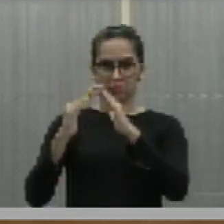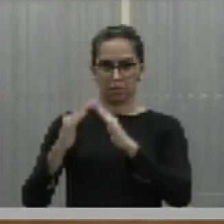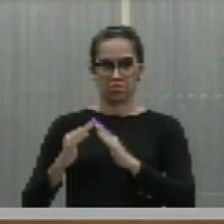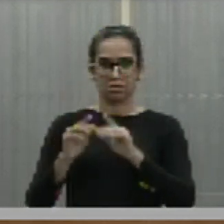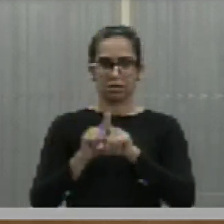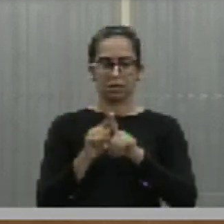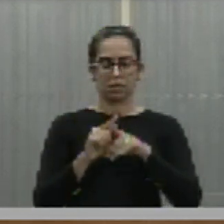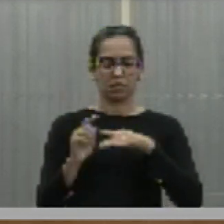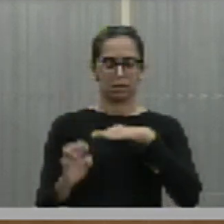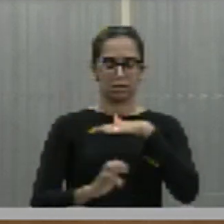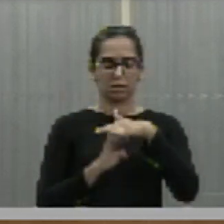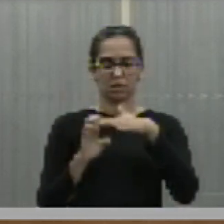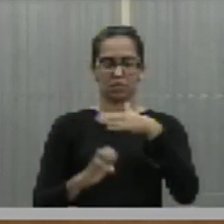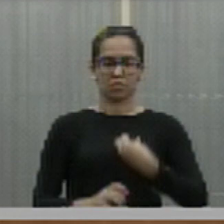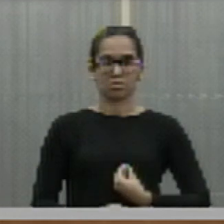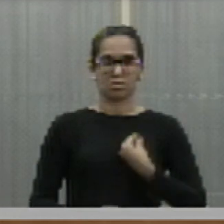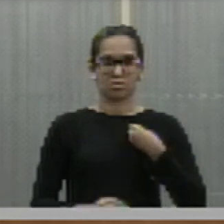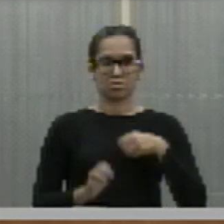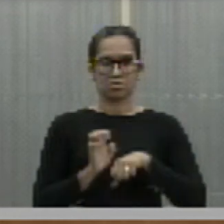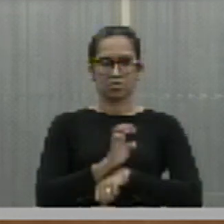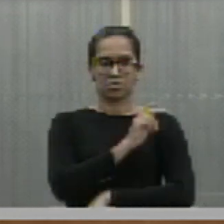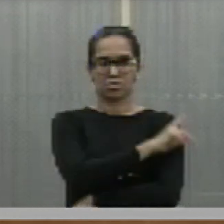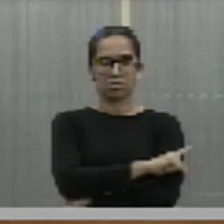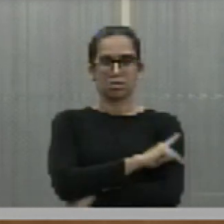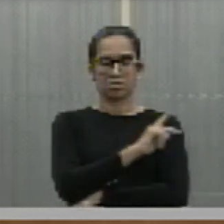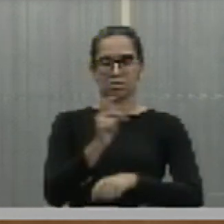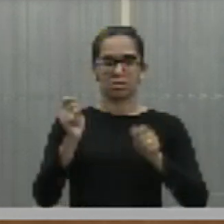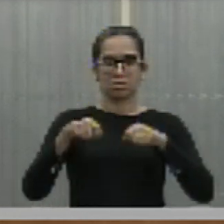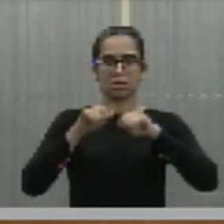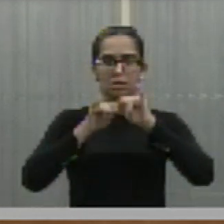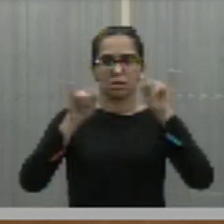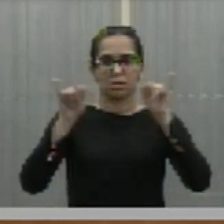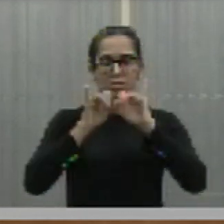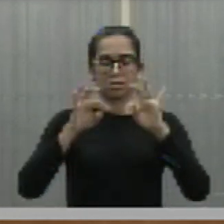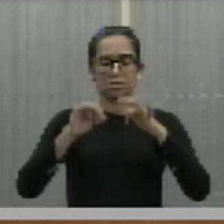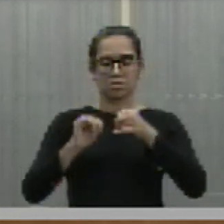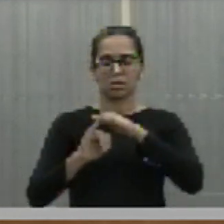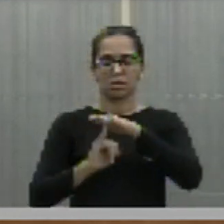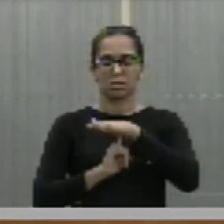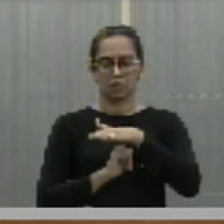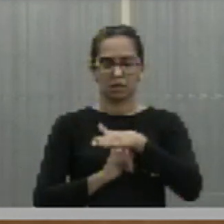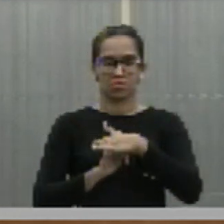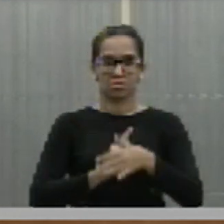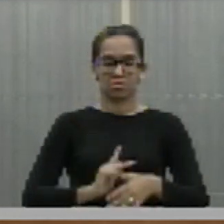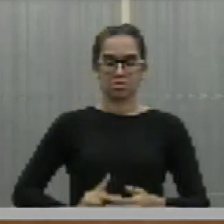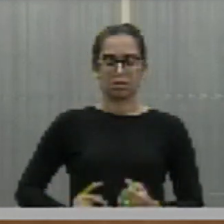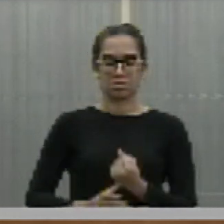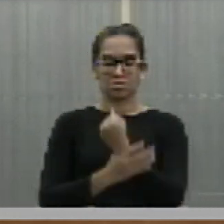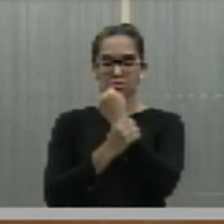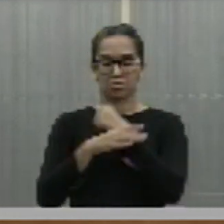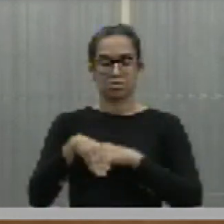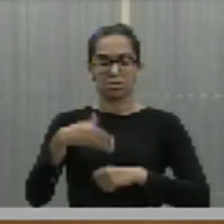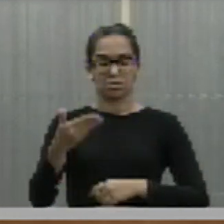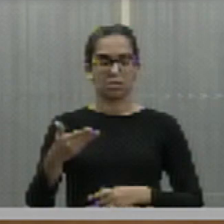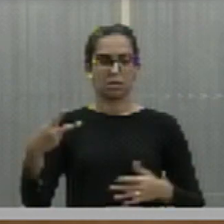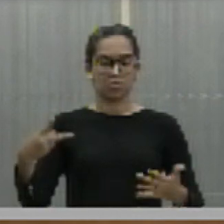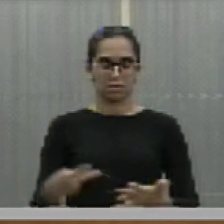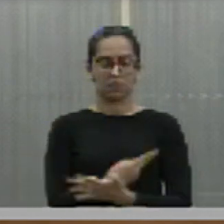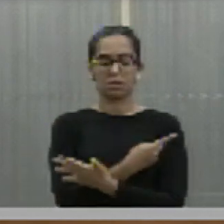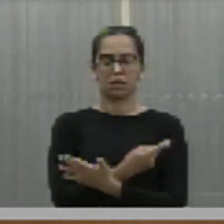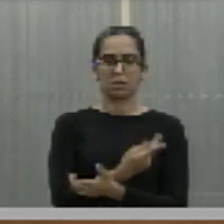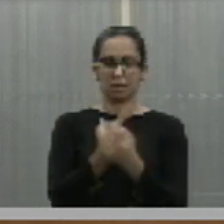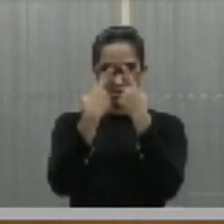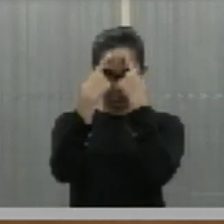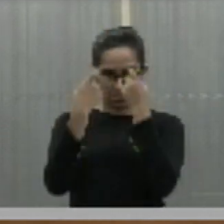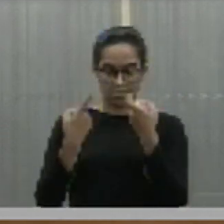comerciais localizados no Estado do Piauí a comunicar aos órgãos de segurança pública a ocorrência de casos de maltratos a